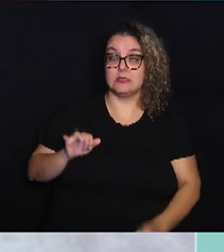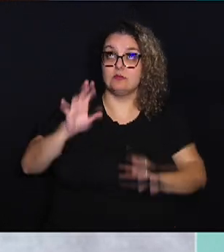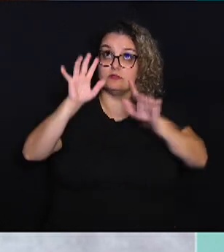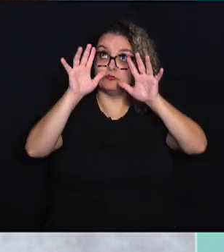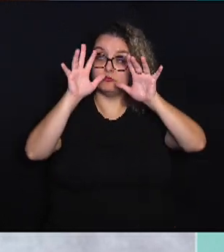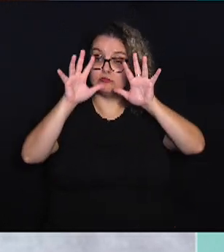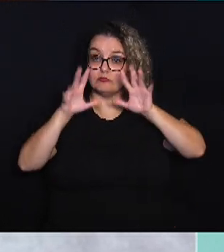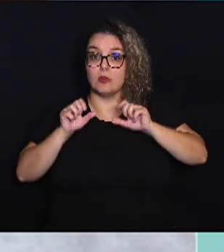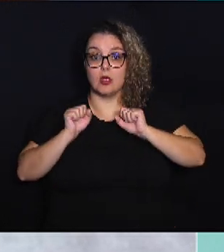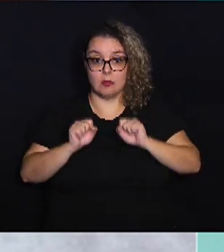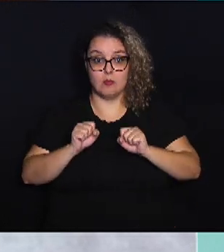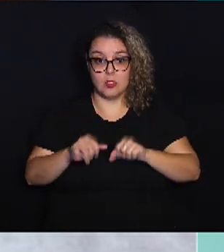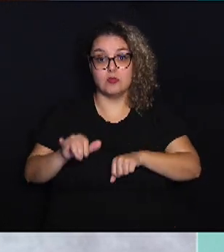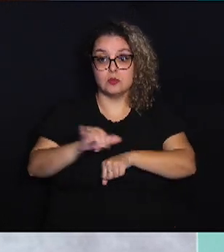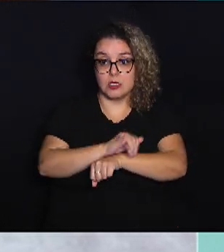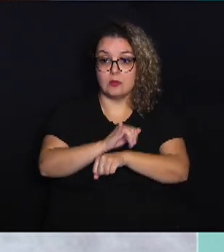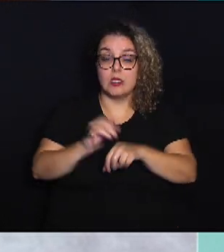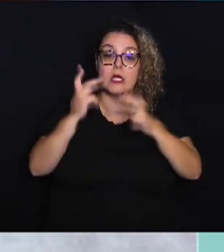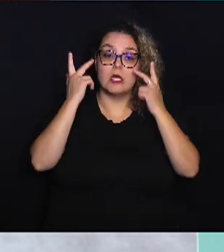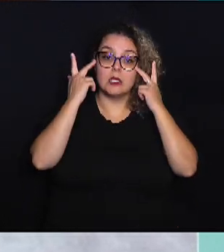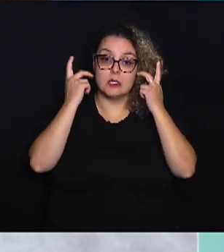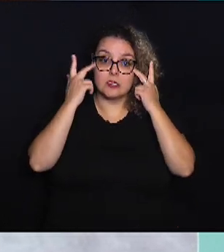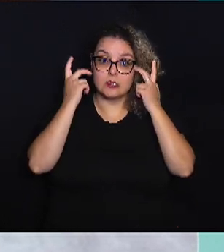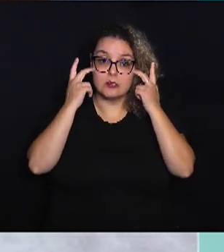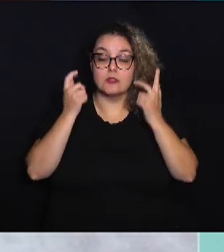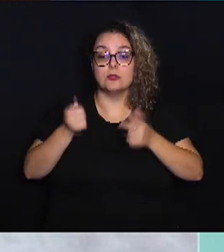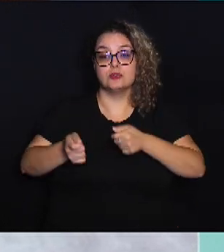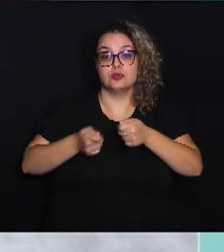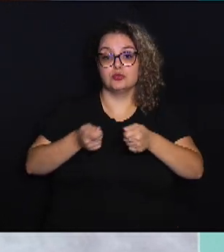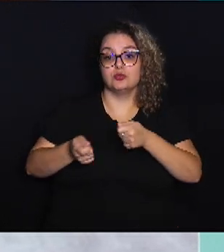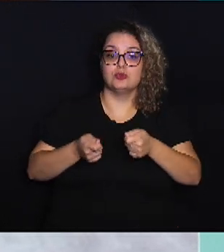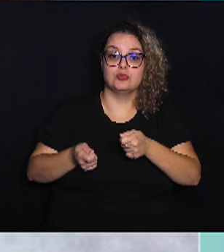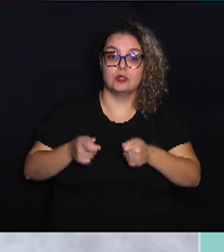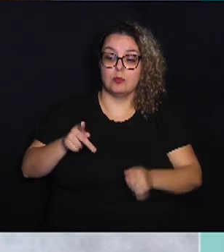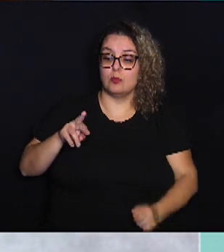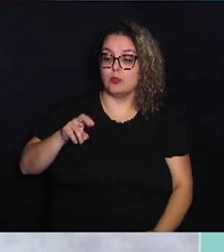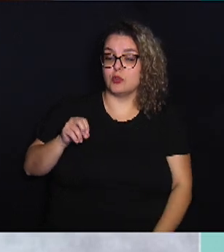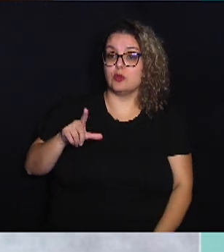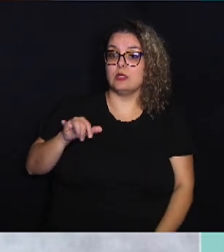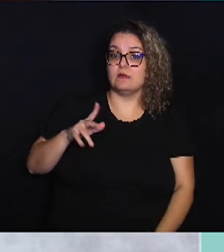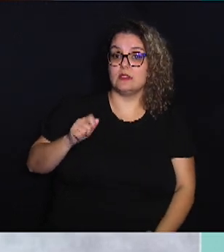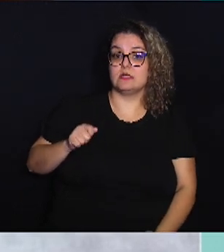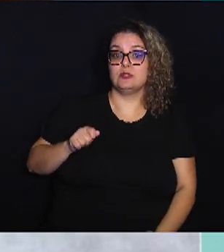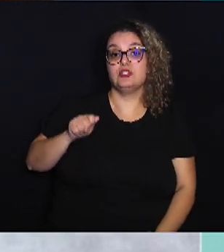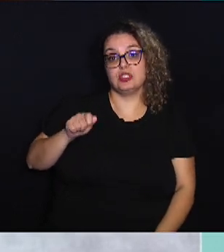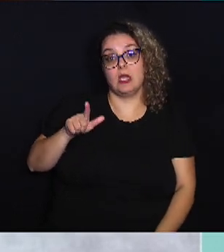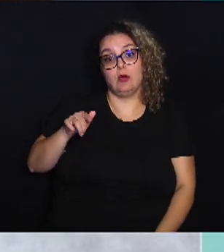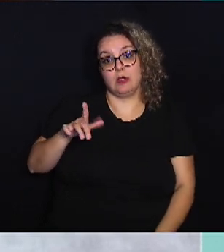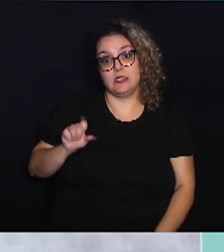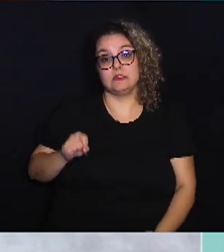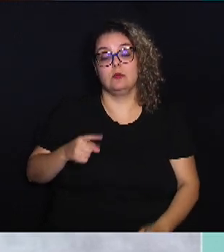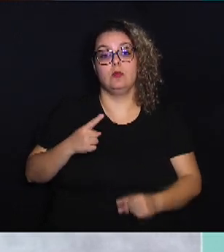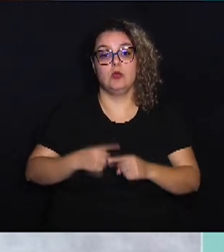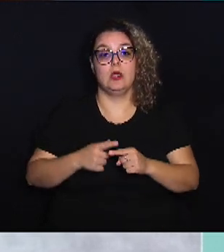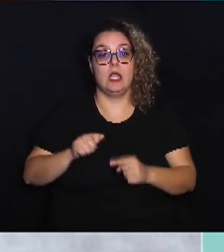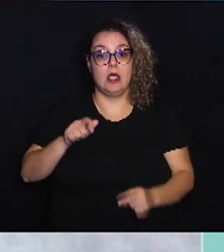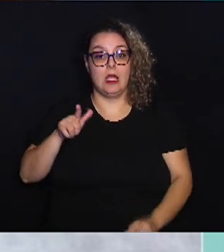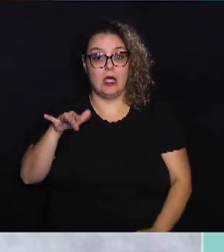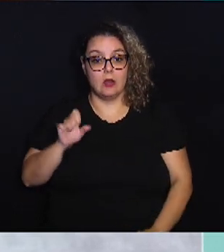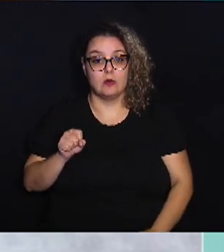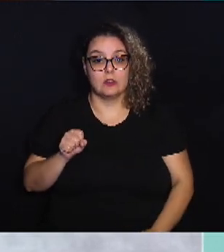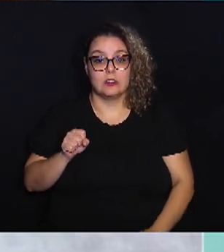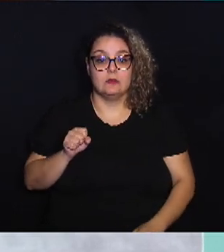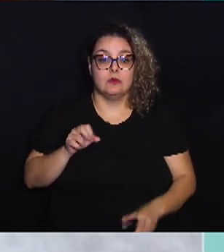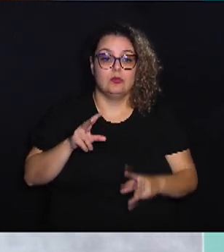funcionar como um mecanismo natural de controle da proliferação de algas. Isso porque as algas dormentes no gelo,